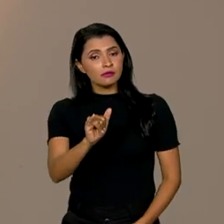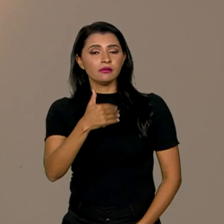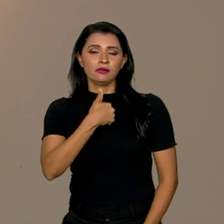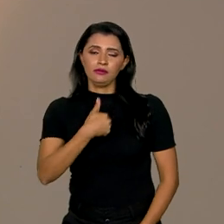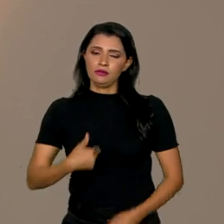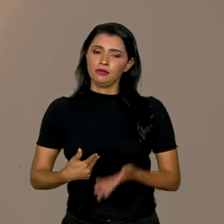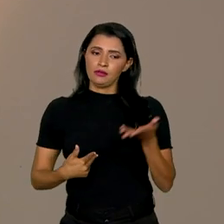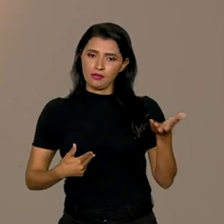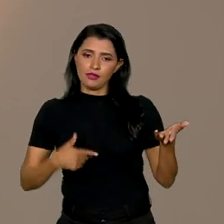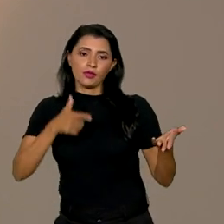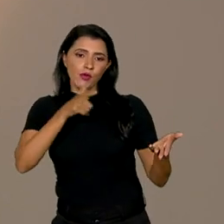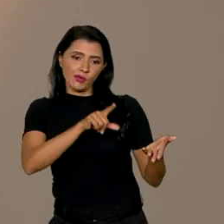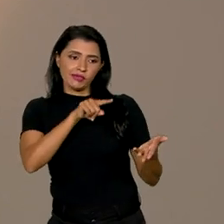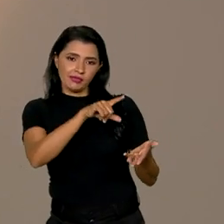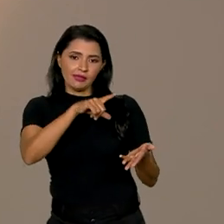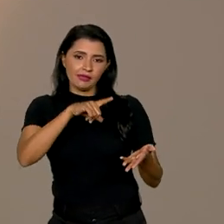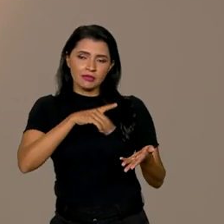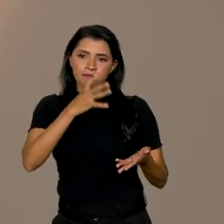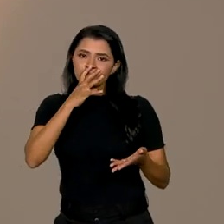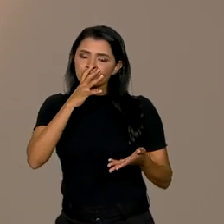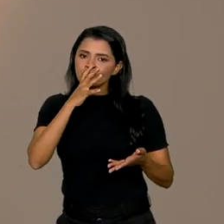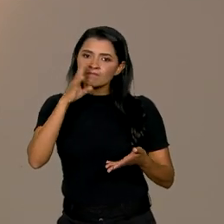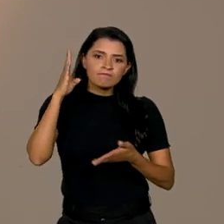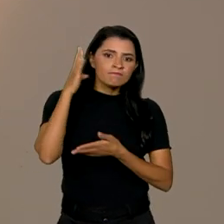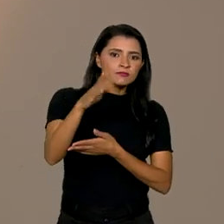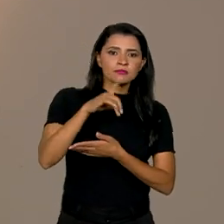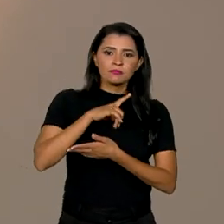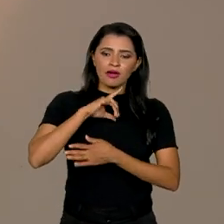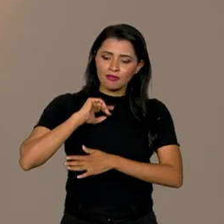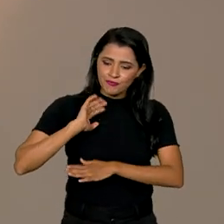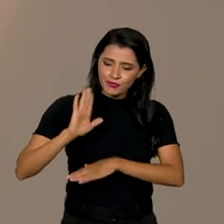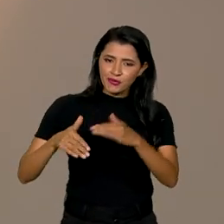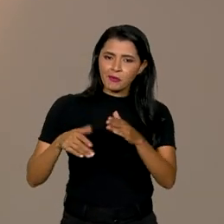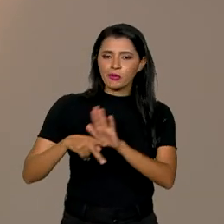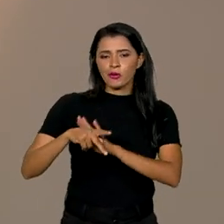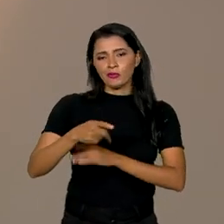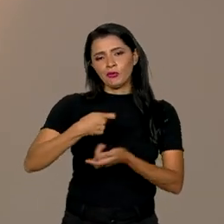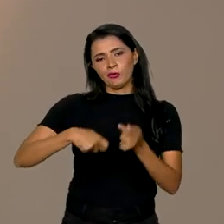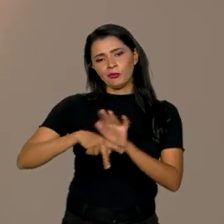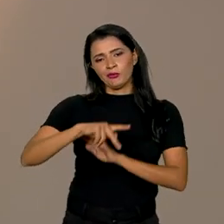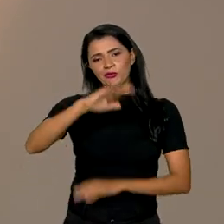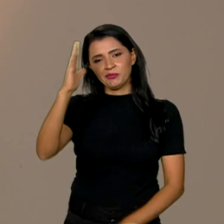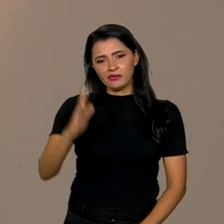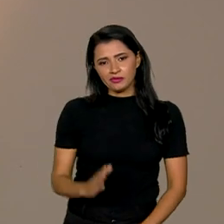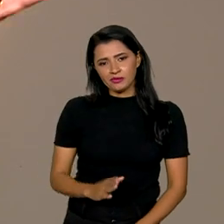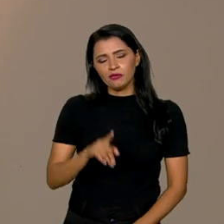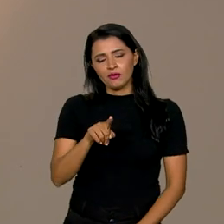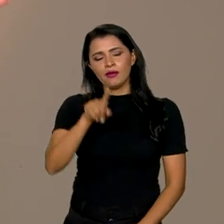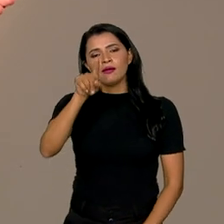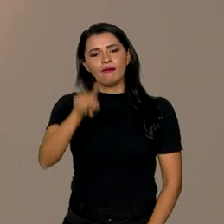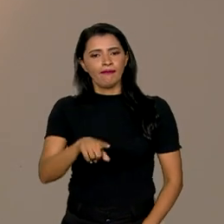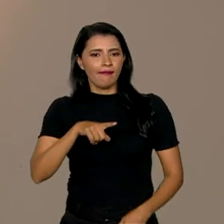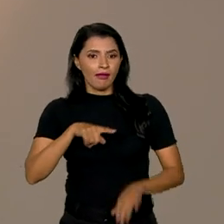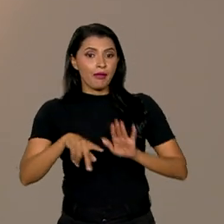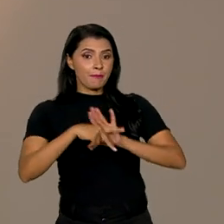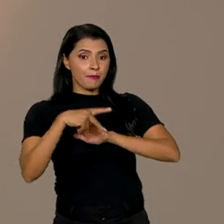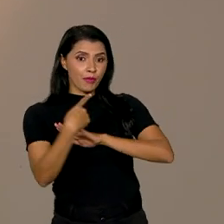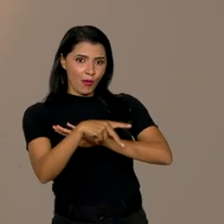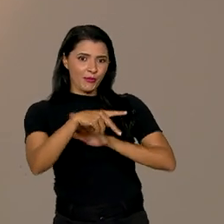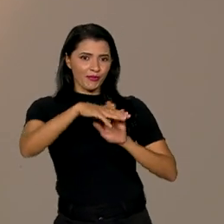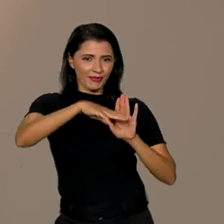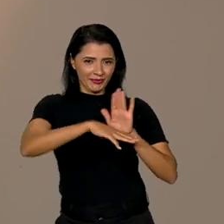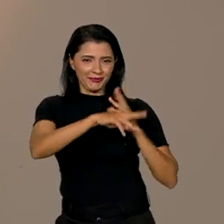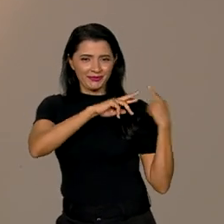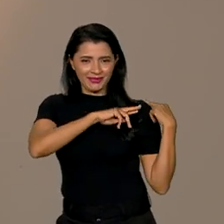conseguir ter um norte para o desenvolvimento econômico, e isso é a função do PAC, quer dizer,